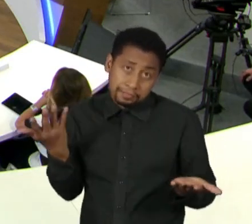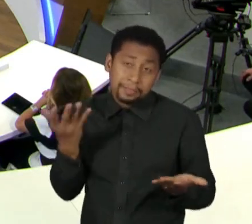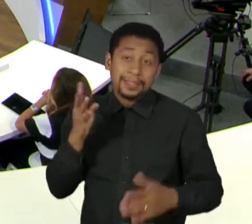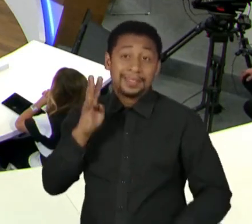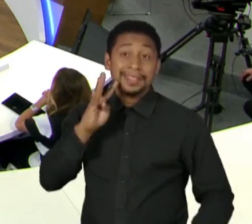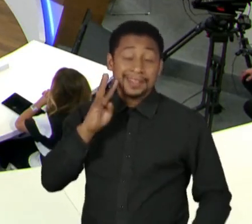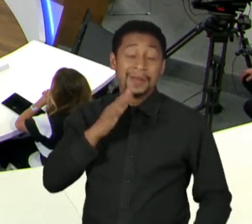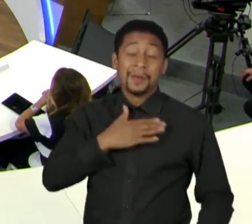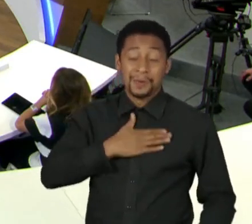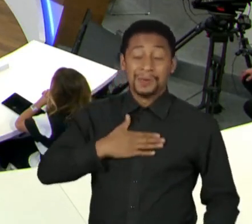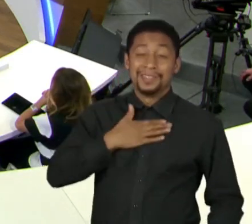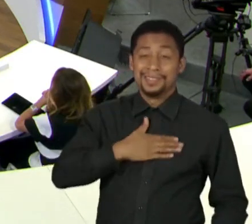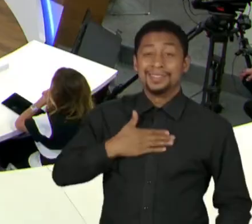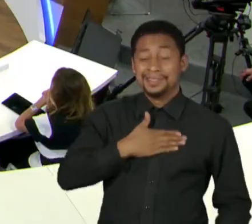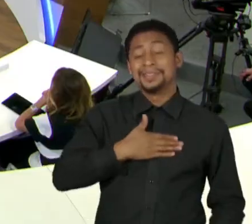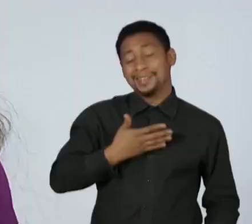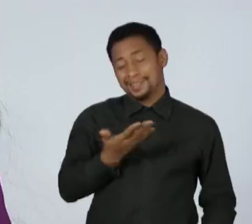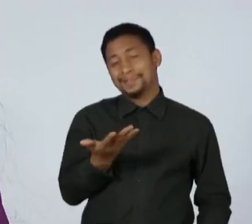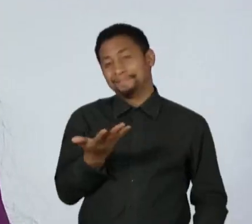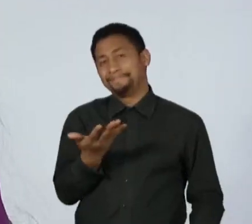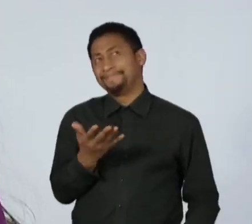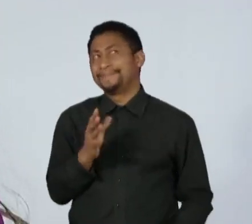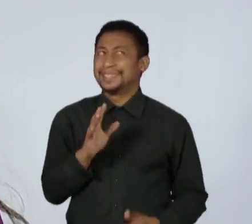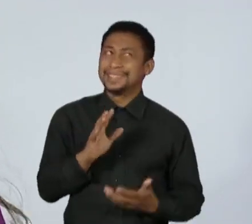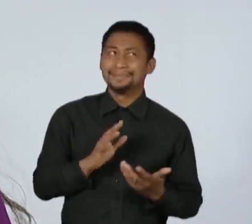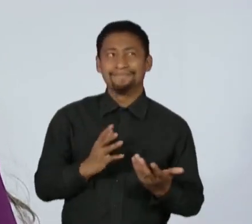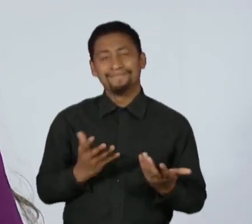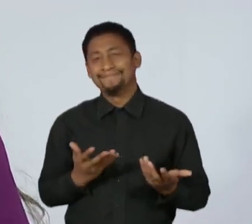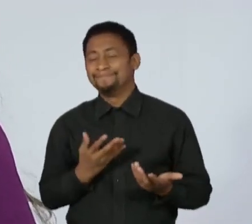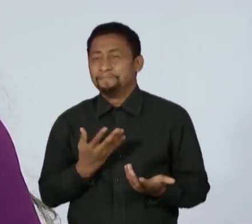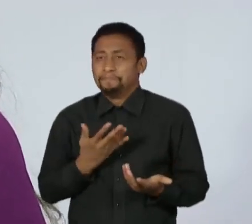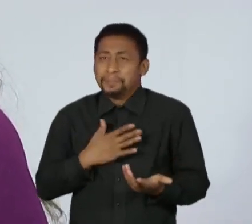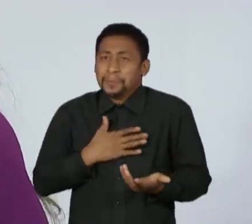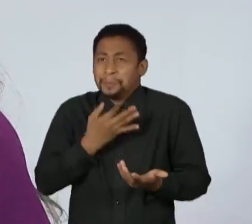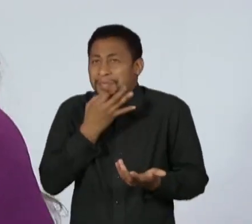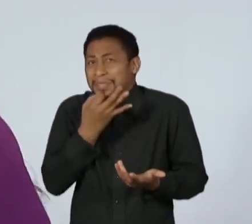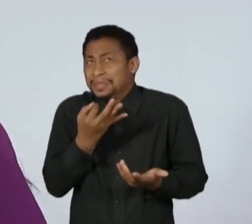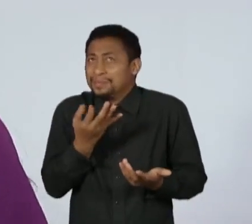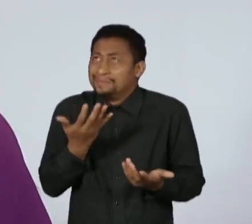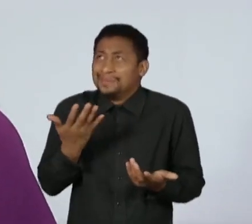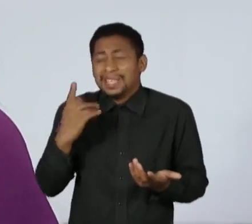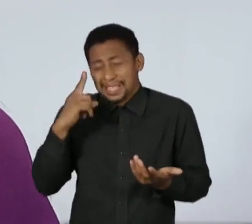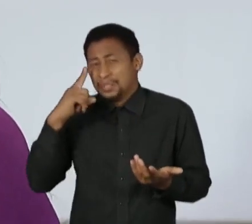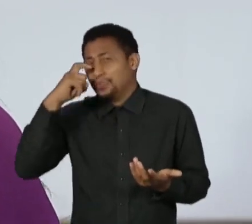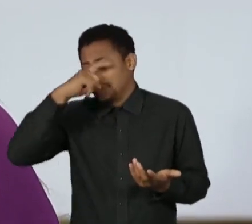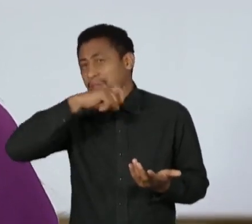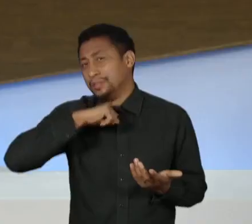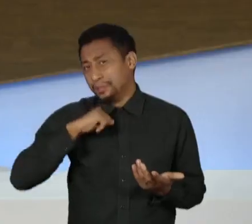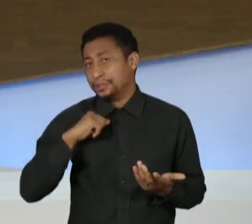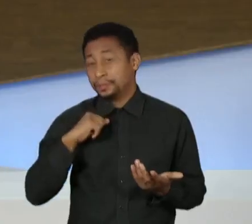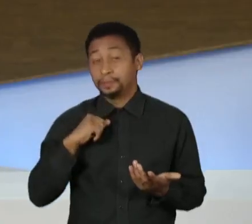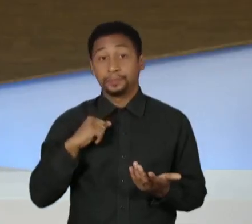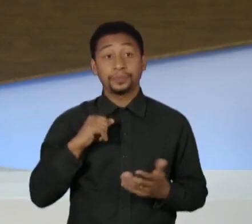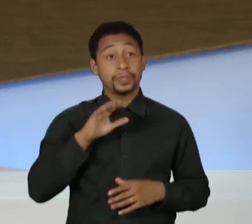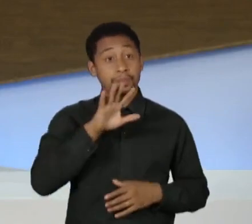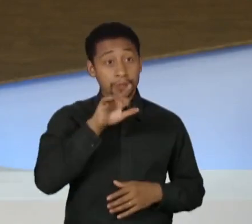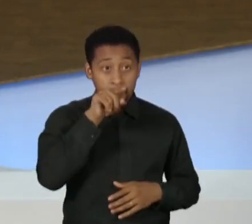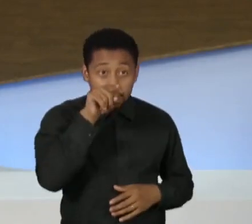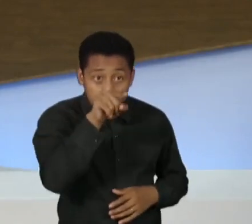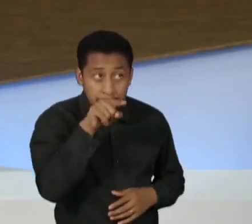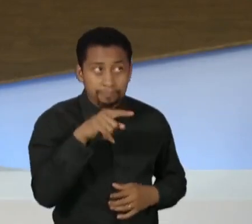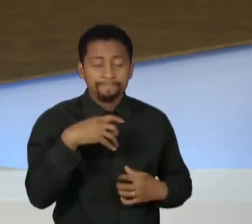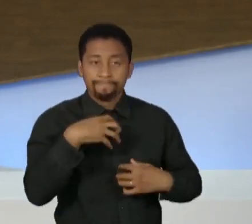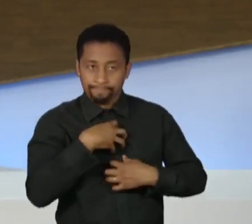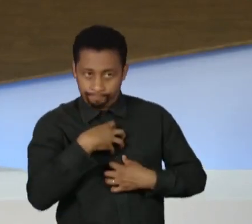eu gostei bastante, sim. Mas eu não acho que é uma coisa que aconteça muito fácil, não, sabe? Qual o sentimento de ver a sua